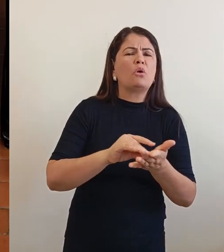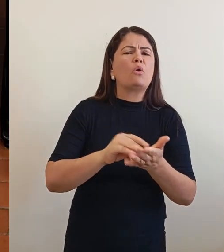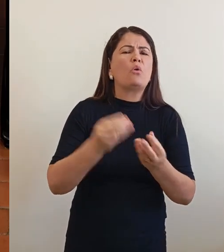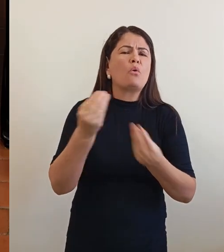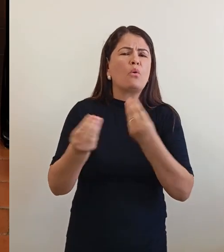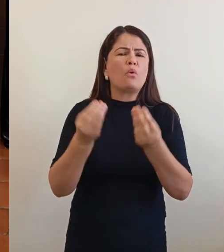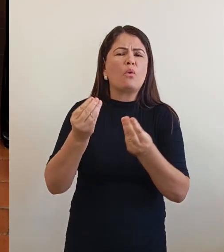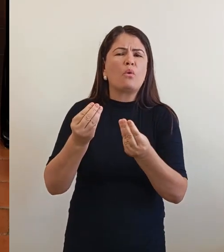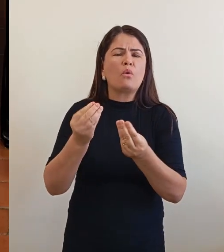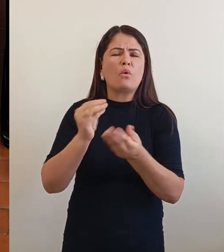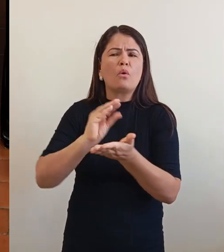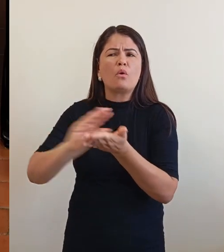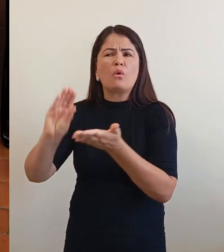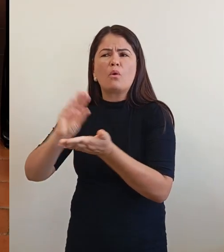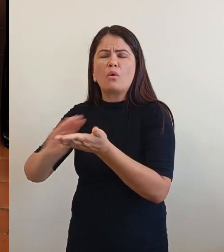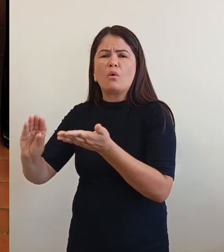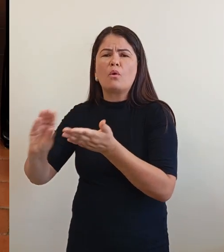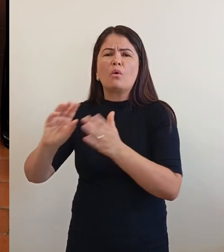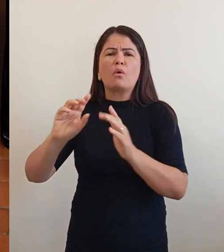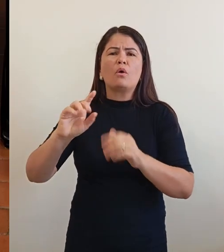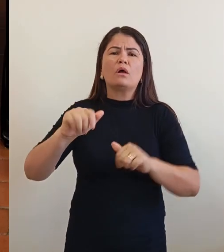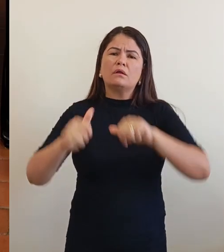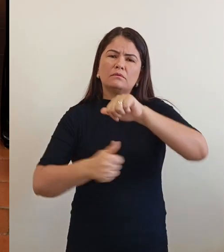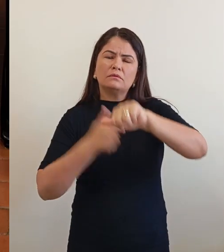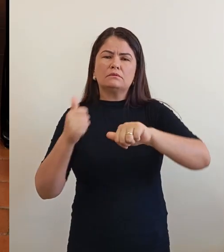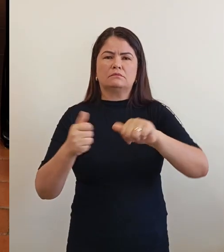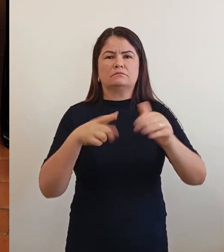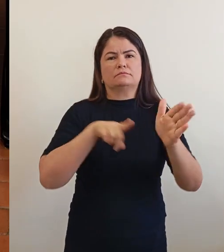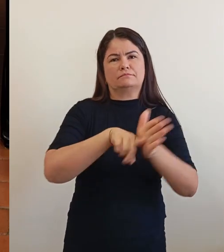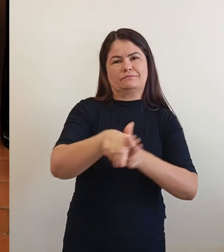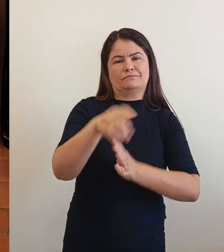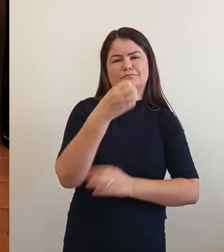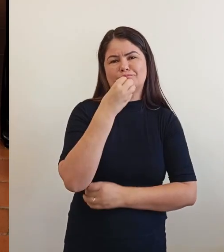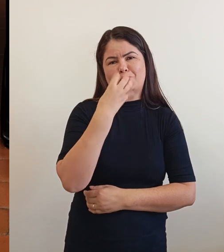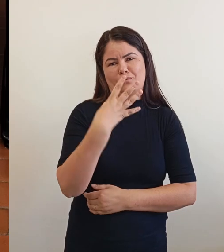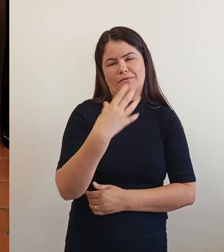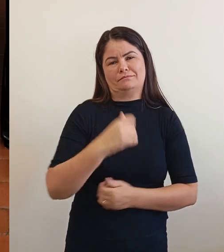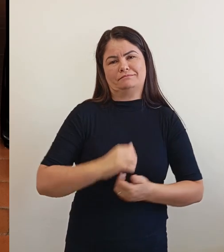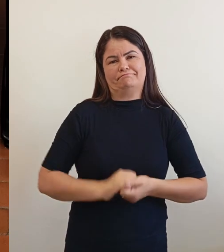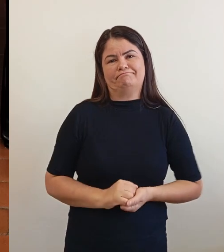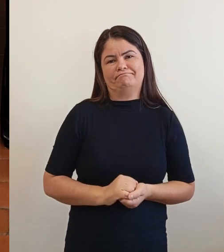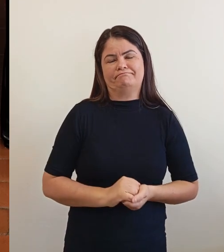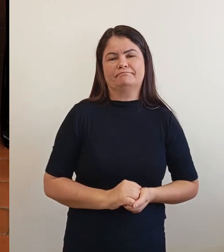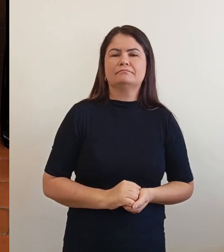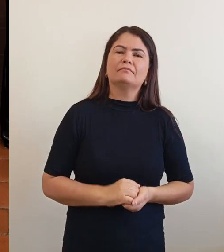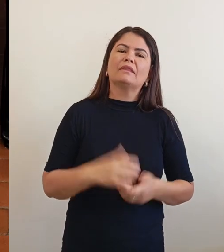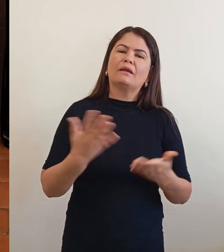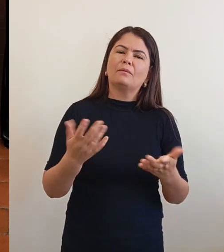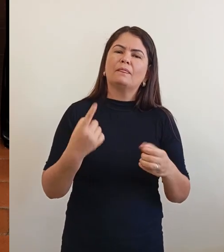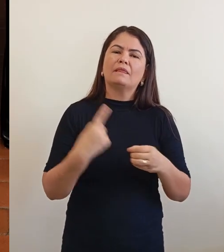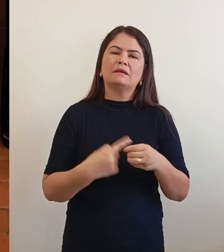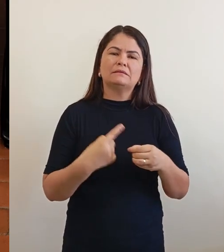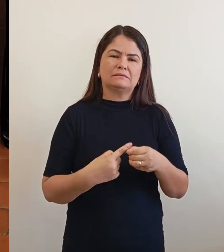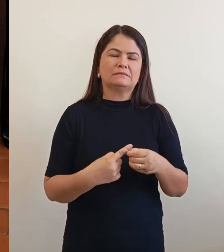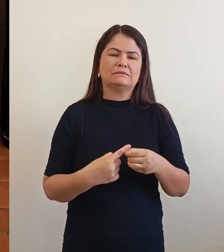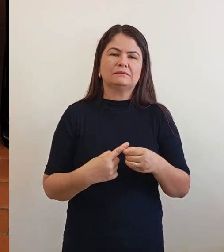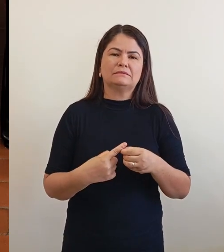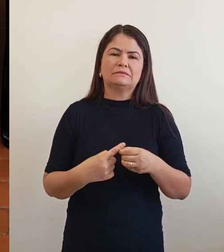Essa pergunta é boa. O que acontece? A nossa cidade, a gente vê que ela vem,